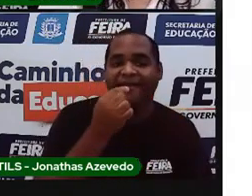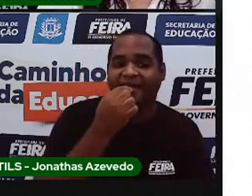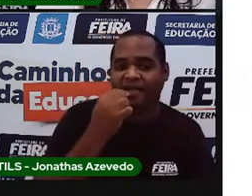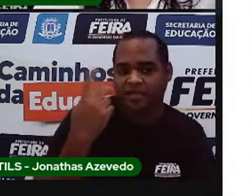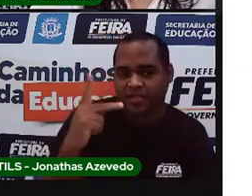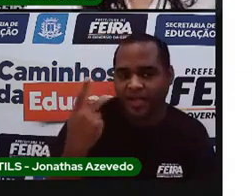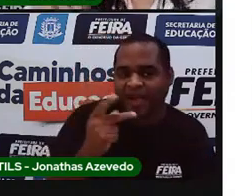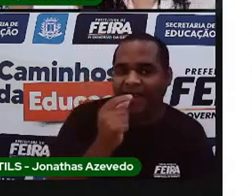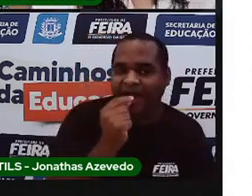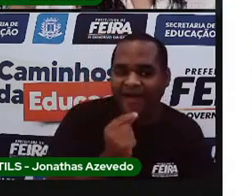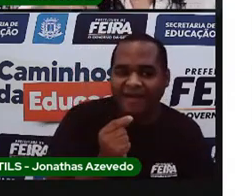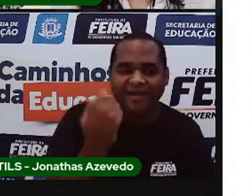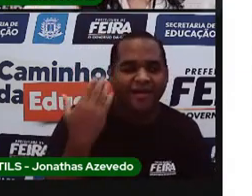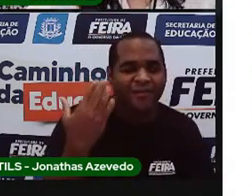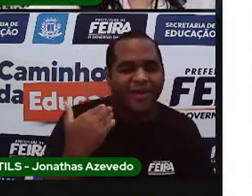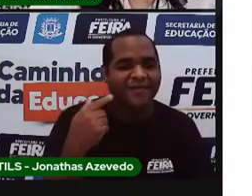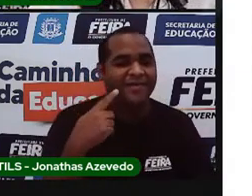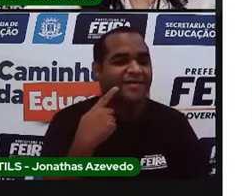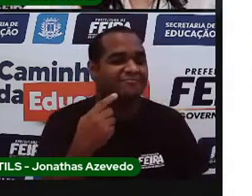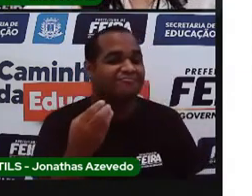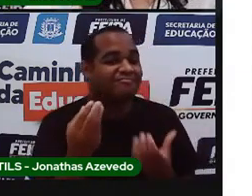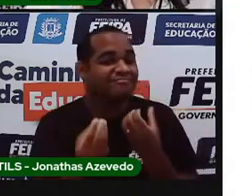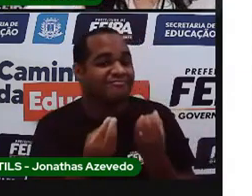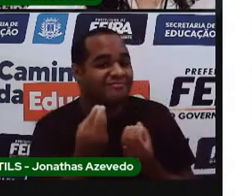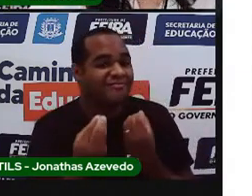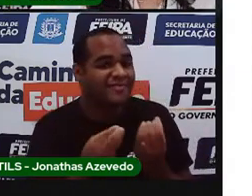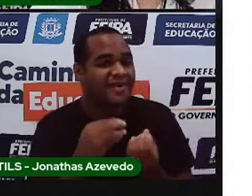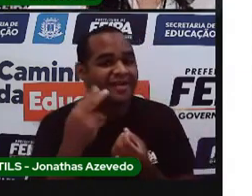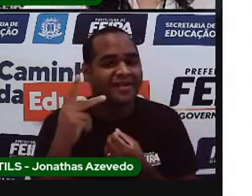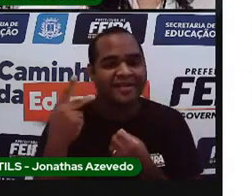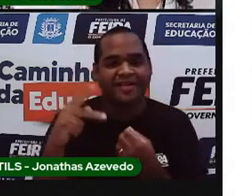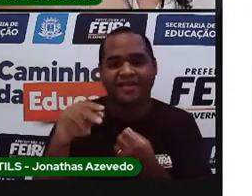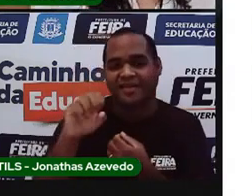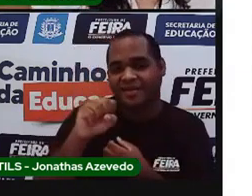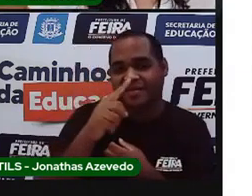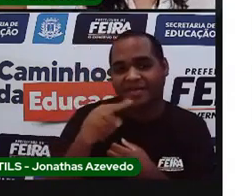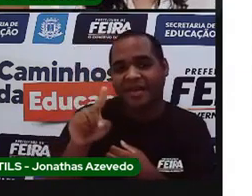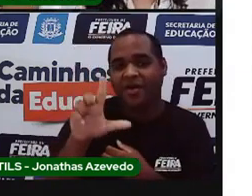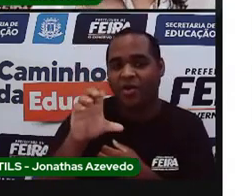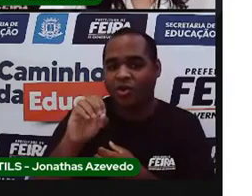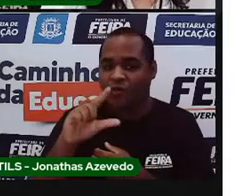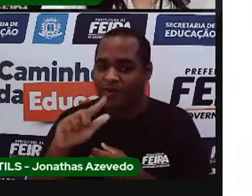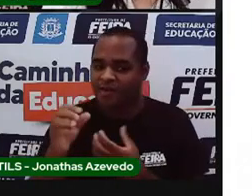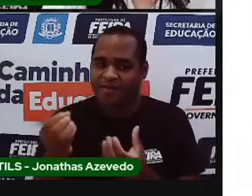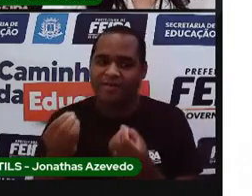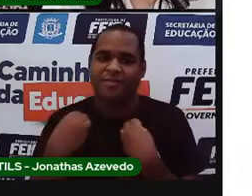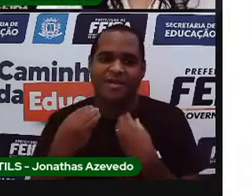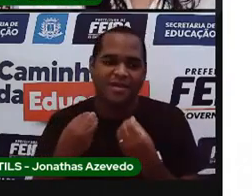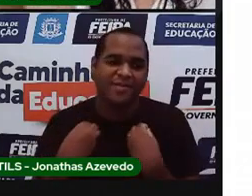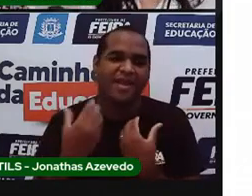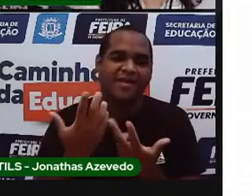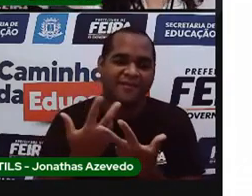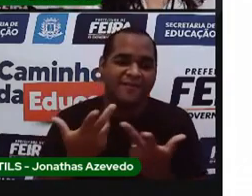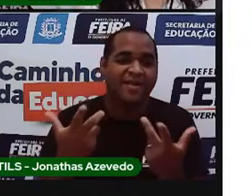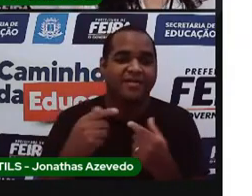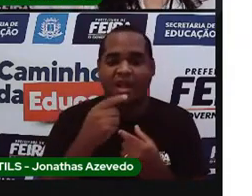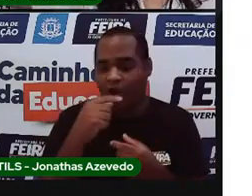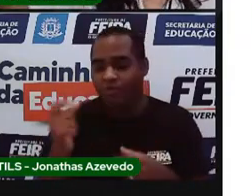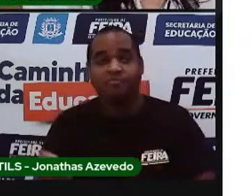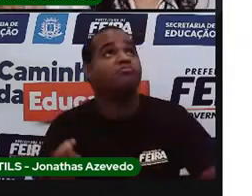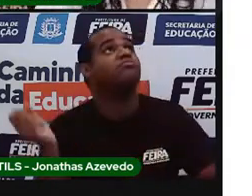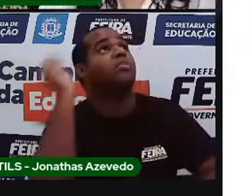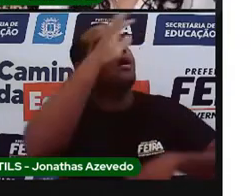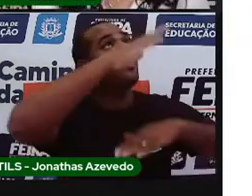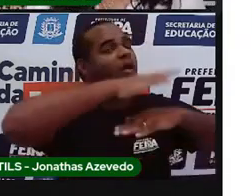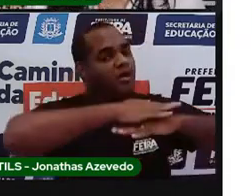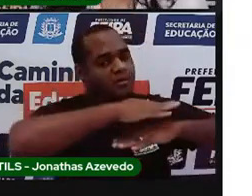grita. São longuinho, são longuinho. Toma esse dente. Pode me dar um sãozinho. Aí joga lá no telhado,